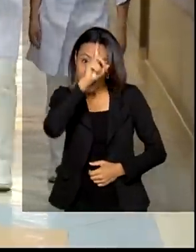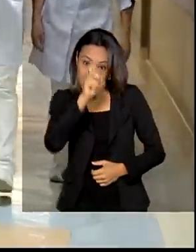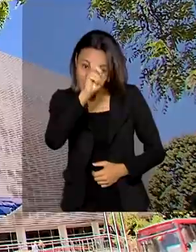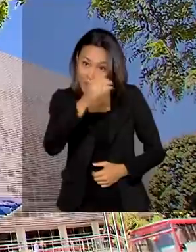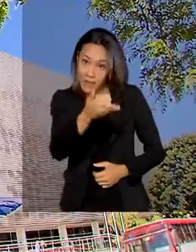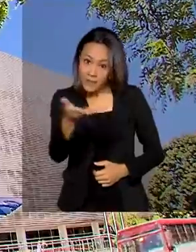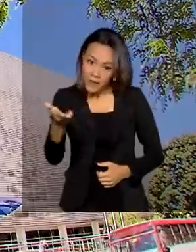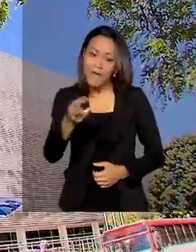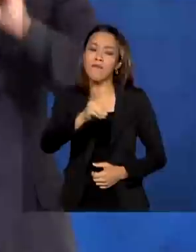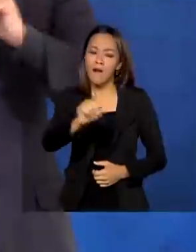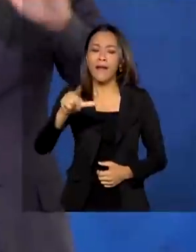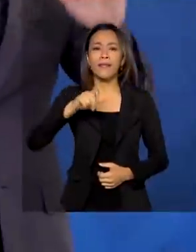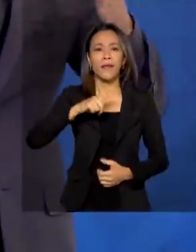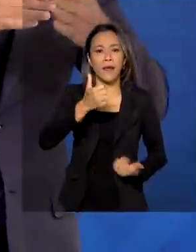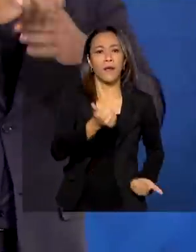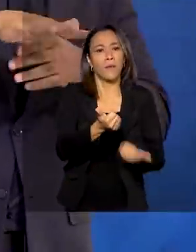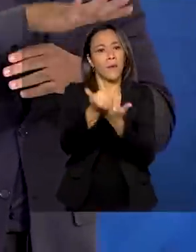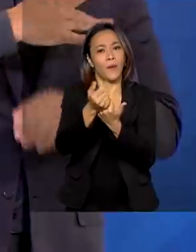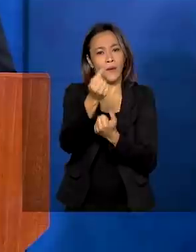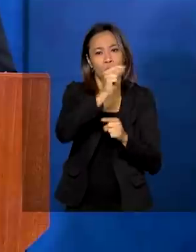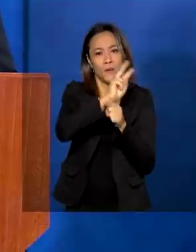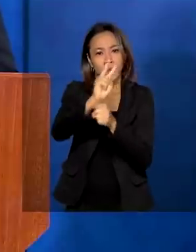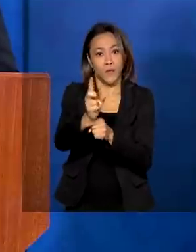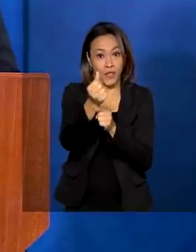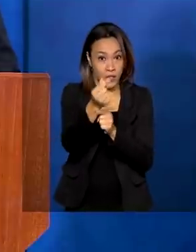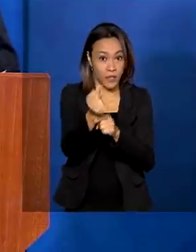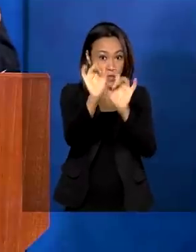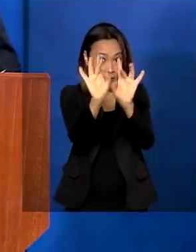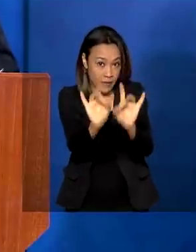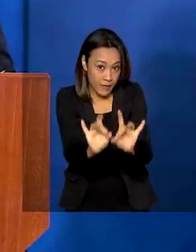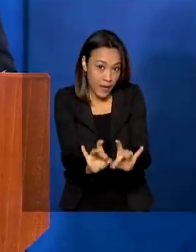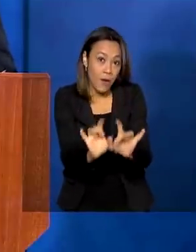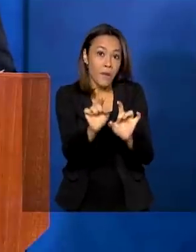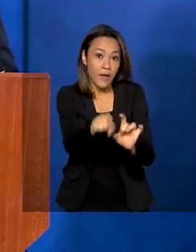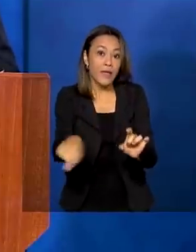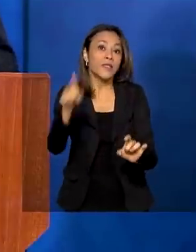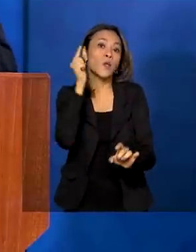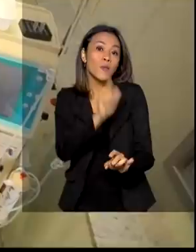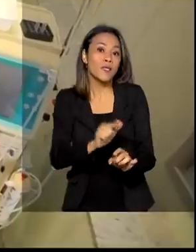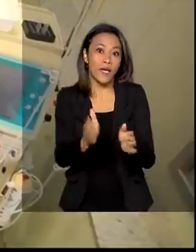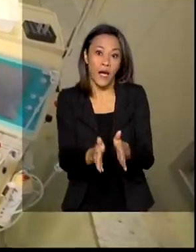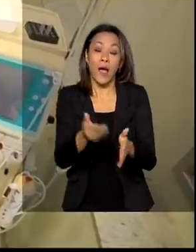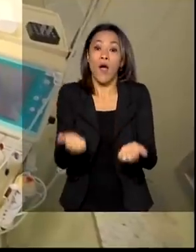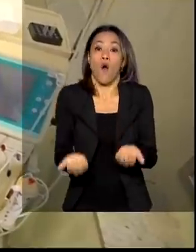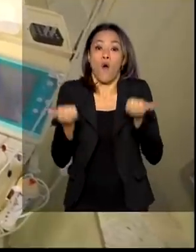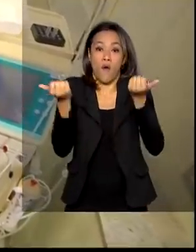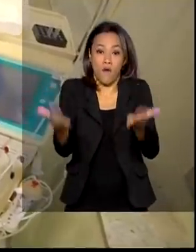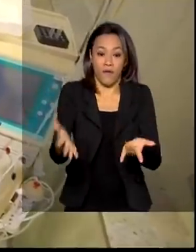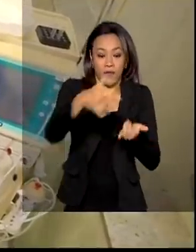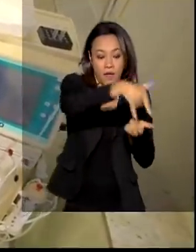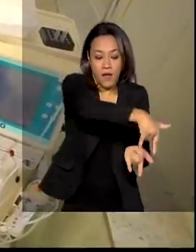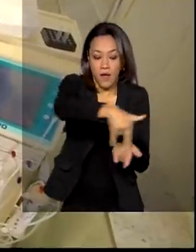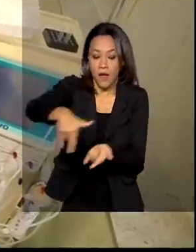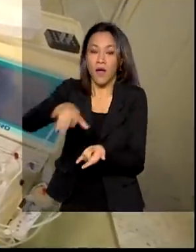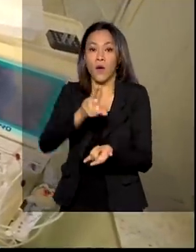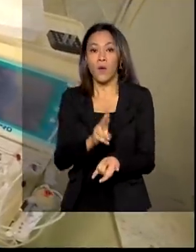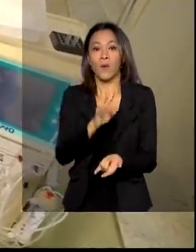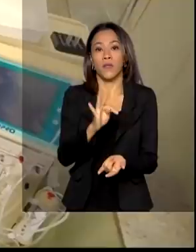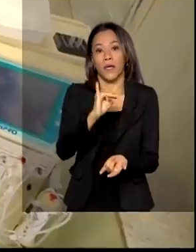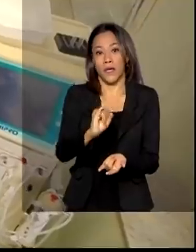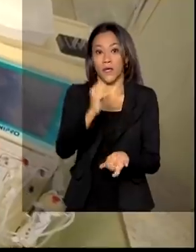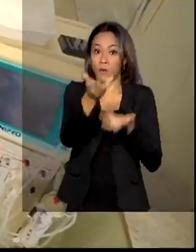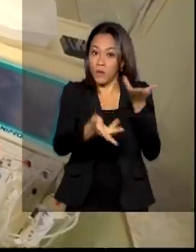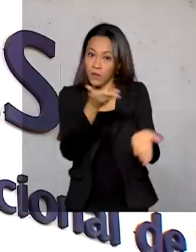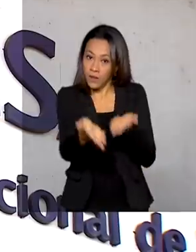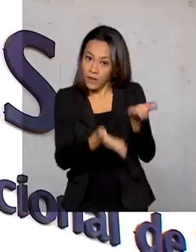Filantrópicos terão linha de crédito especial para que consigam aumentar a oferta de leitos de UTI no tratamento da